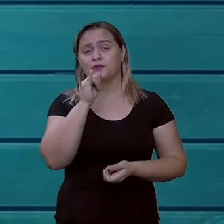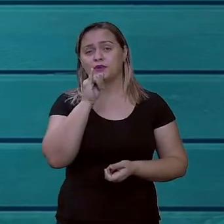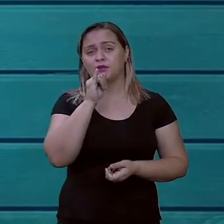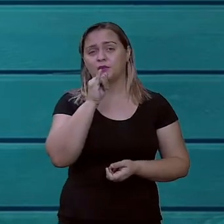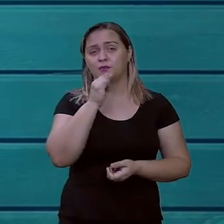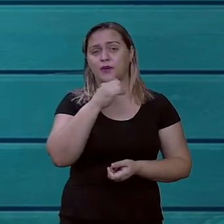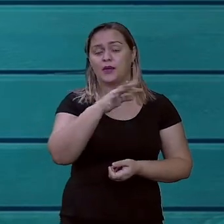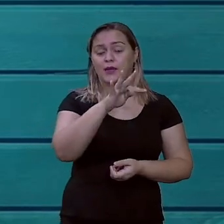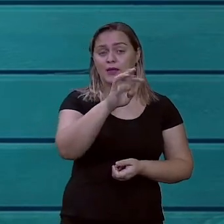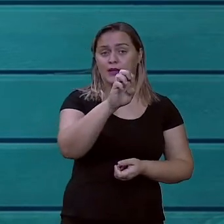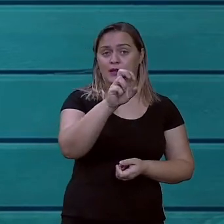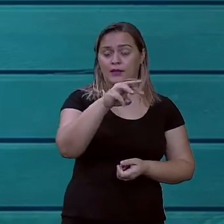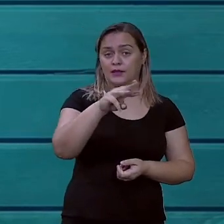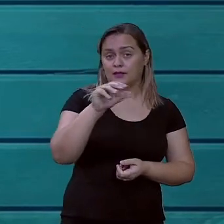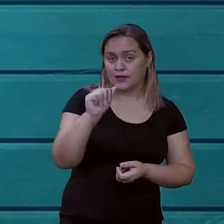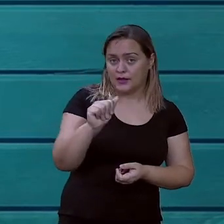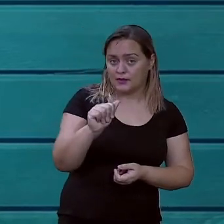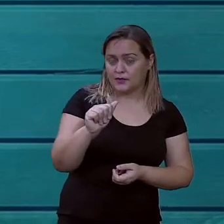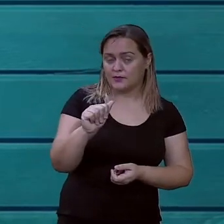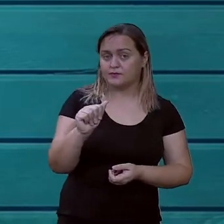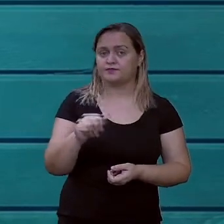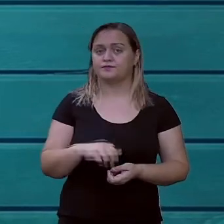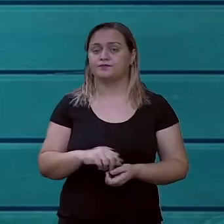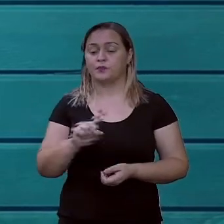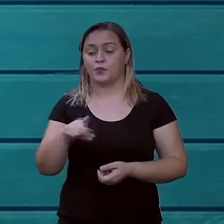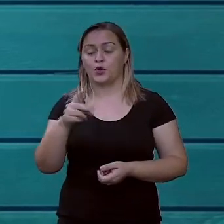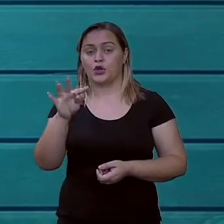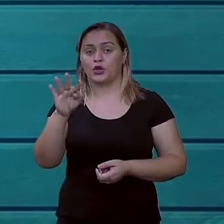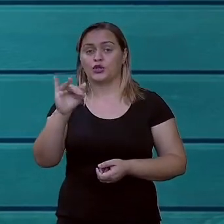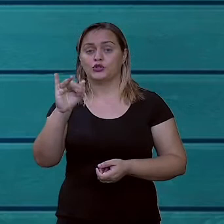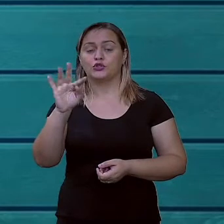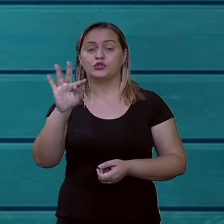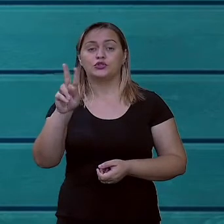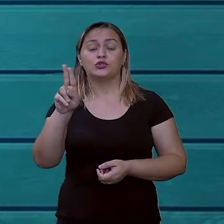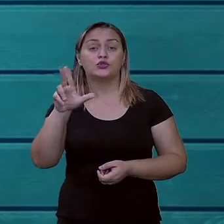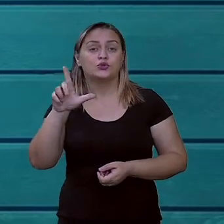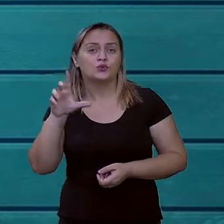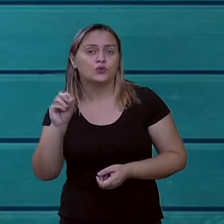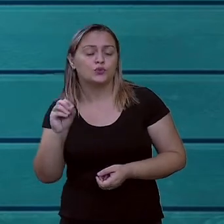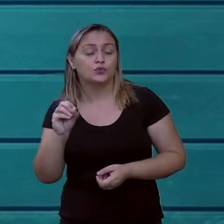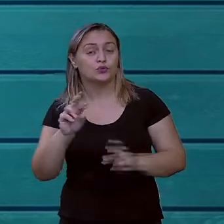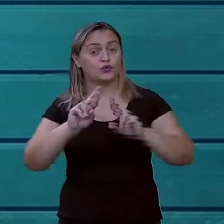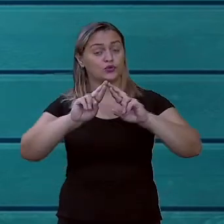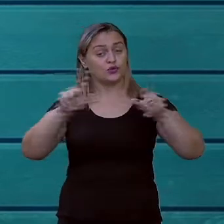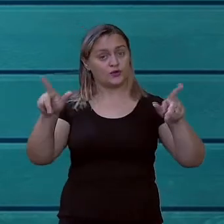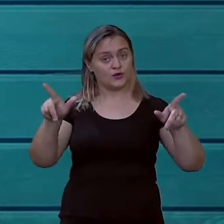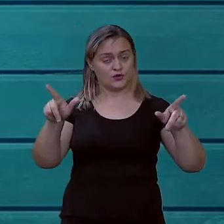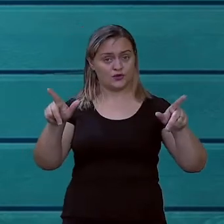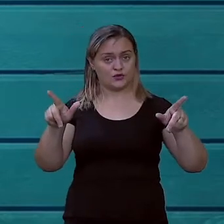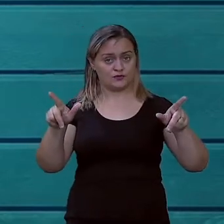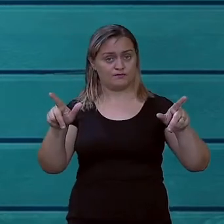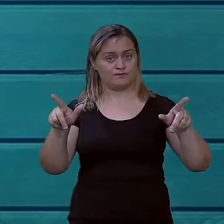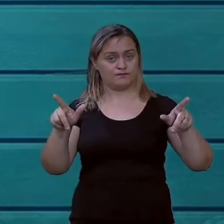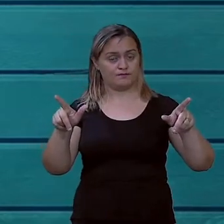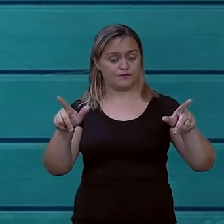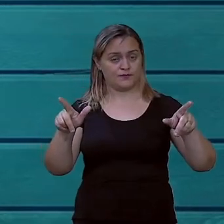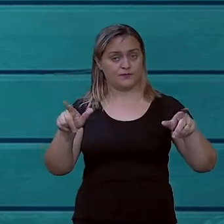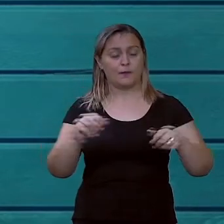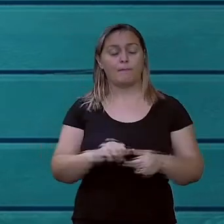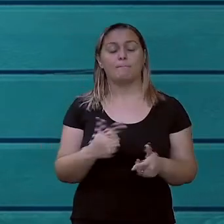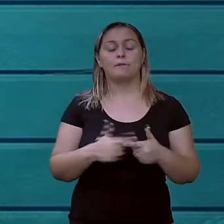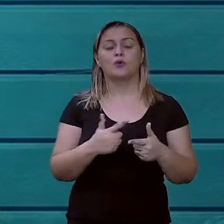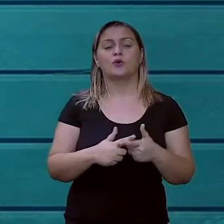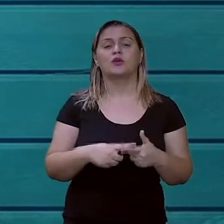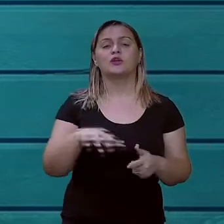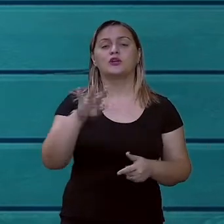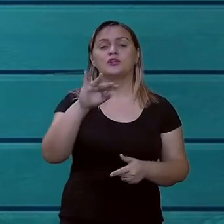título são duas coisas diferentes. O tema, ele está relacionado com o assunto, e o título